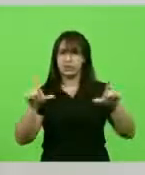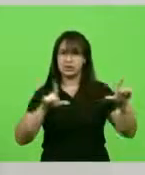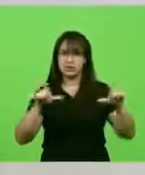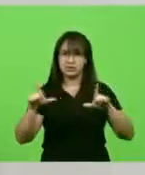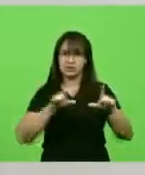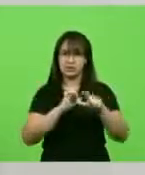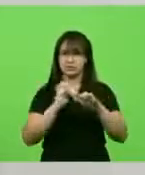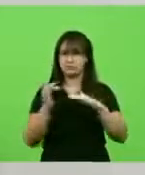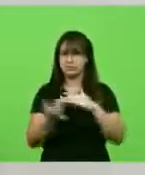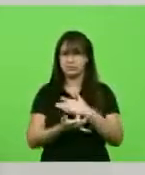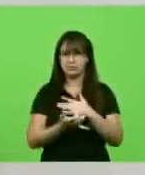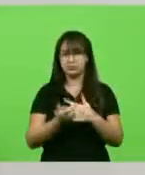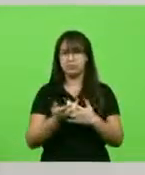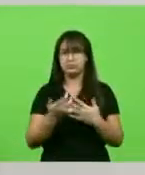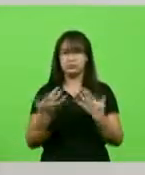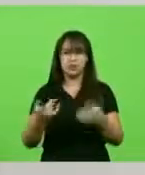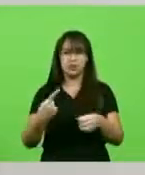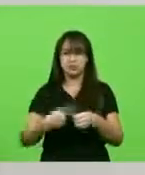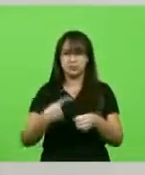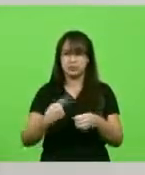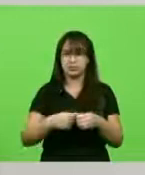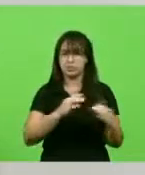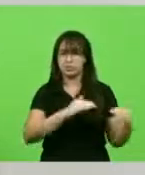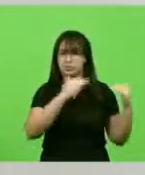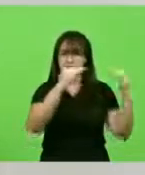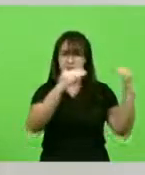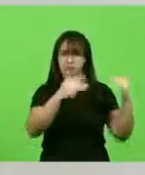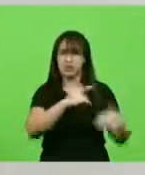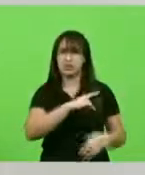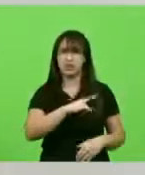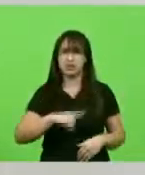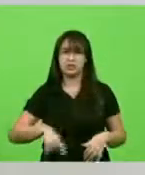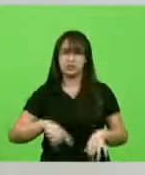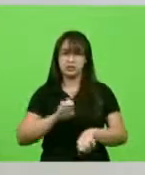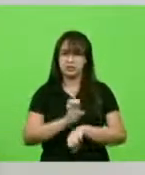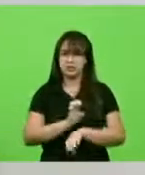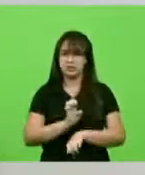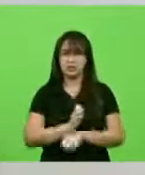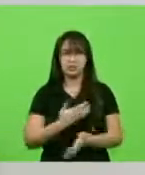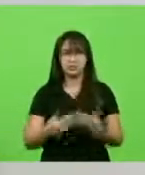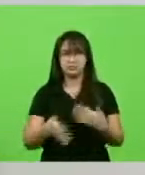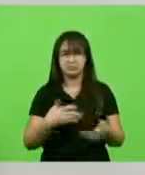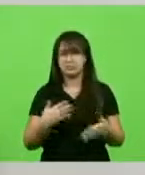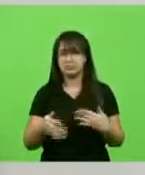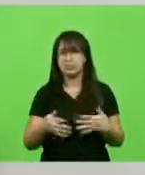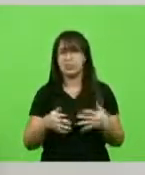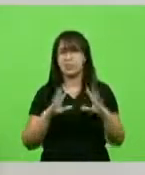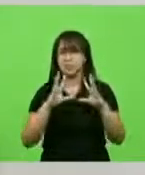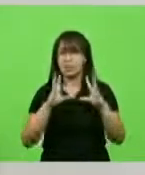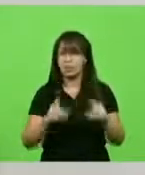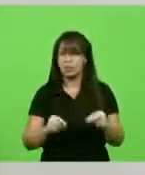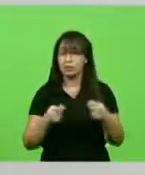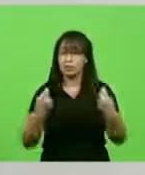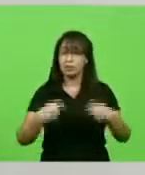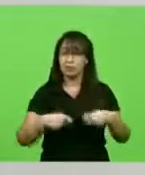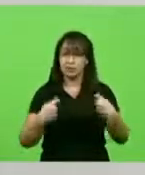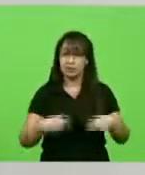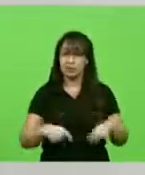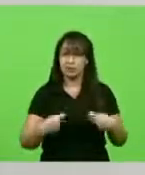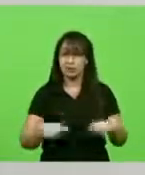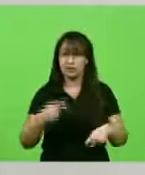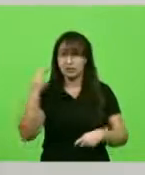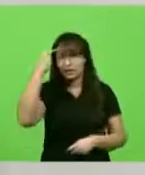municipais, estaduais, para tomarmos a vacina. Mas, ao mesmo tempo, não podemos esquecer de